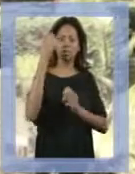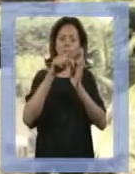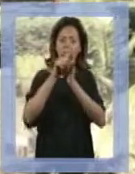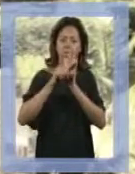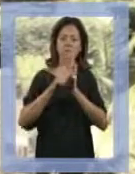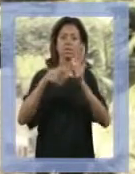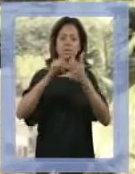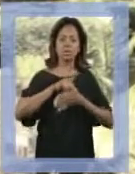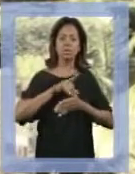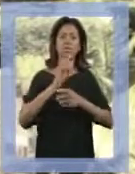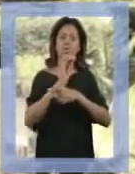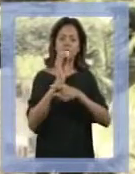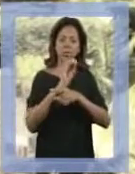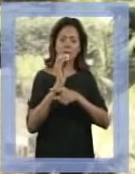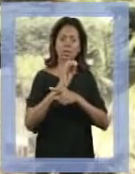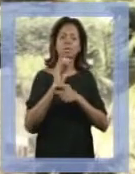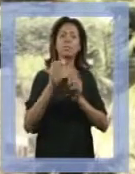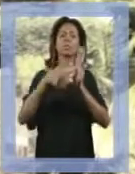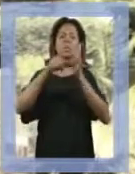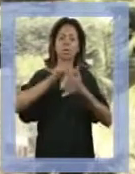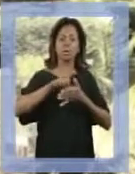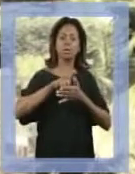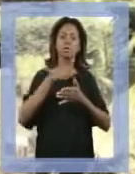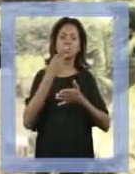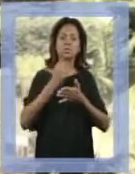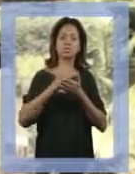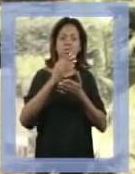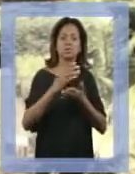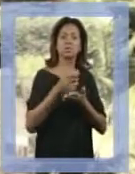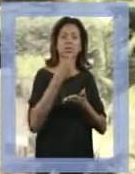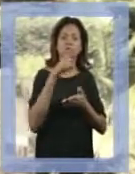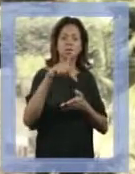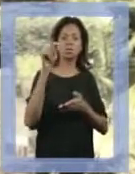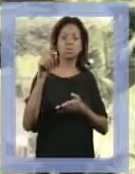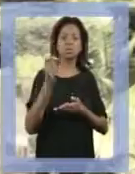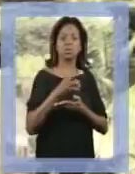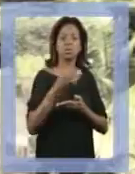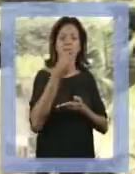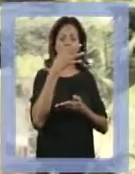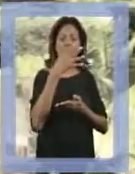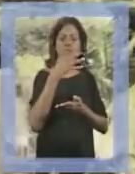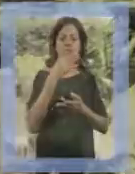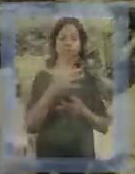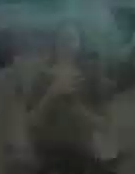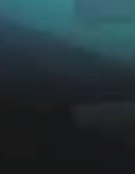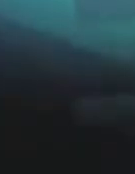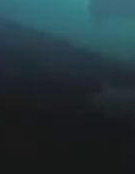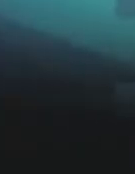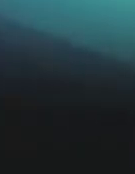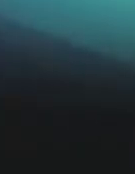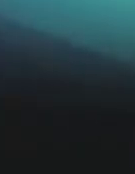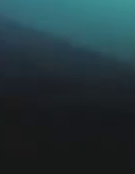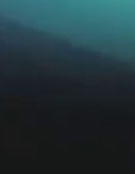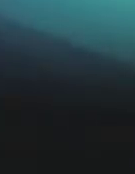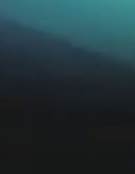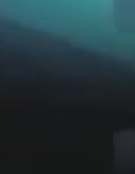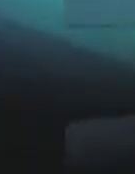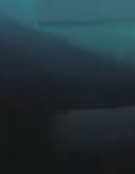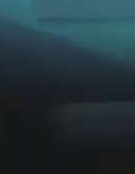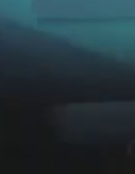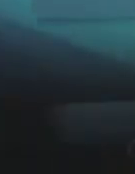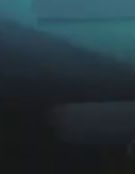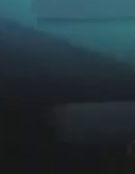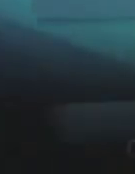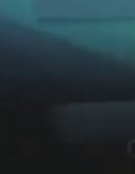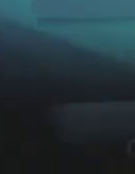diagnóstico precoce e, se possível, o tratamento da hepatite antes da indicação do tratamento do HIV AIDS. A